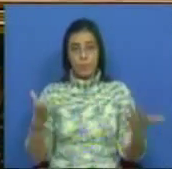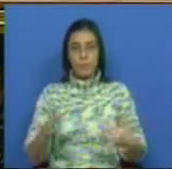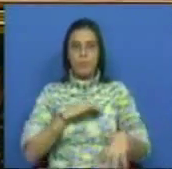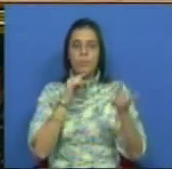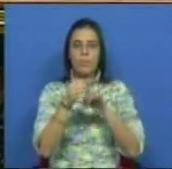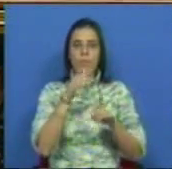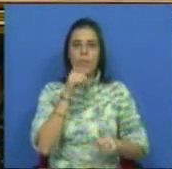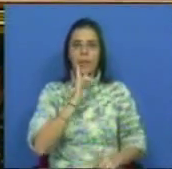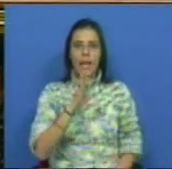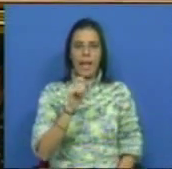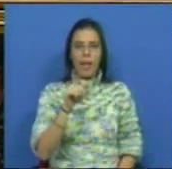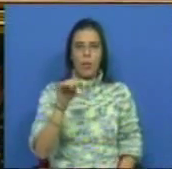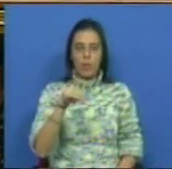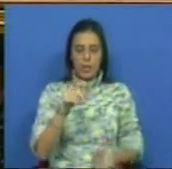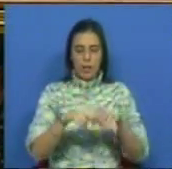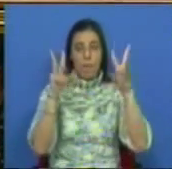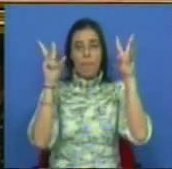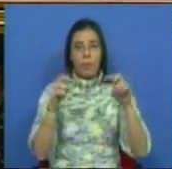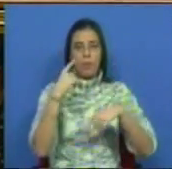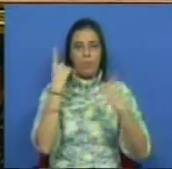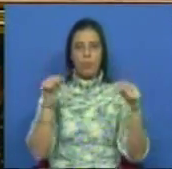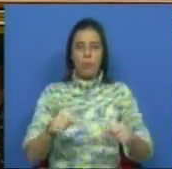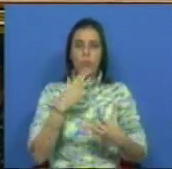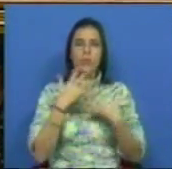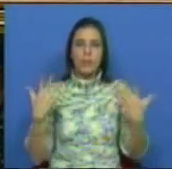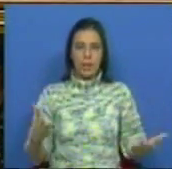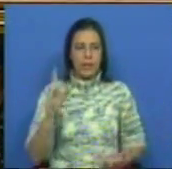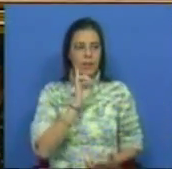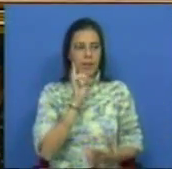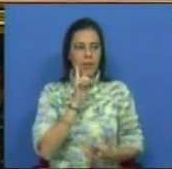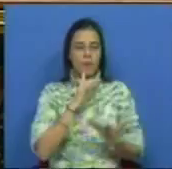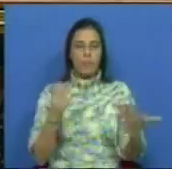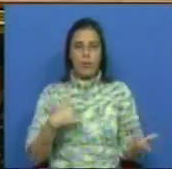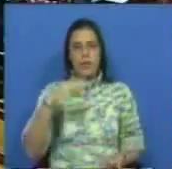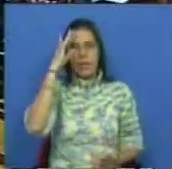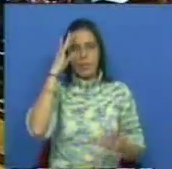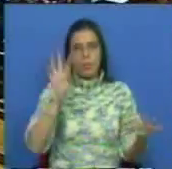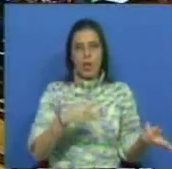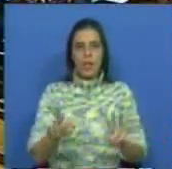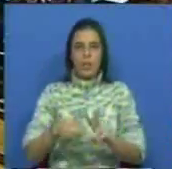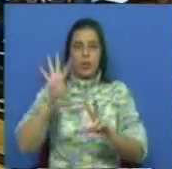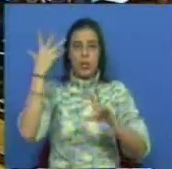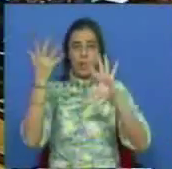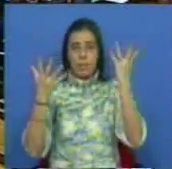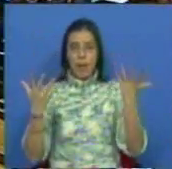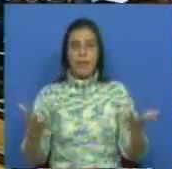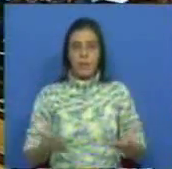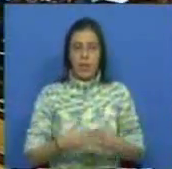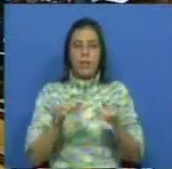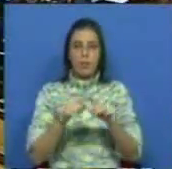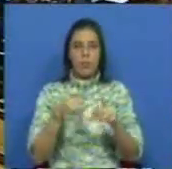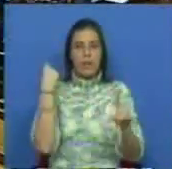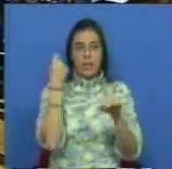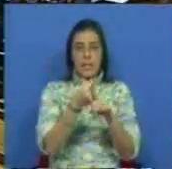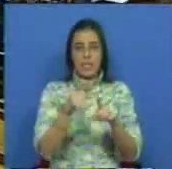Senhora Deputada Eluísa Apolónia, o tema que nos traz é de uma extrema importância, sabemos que as alterações climáticas são